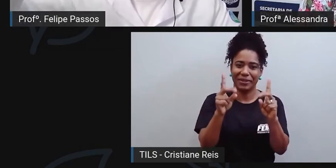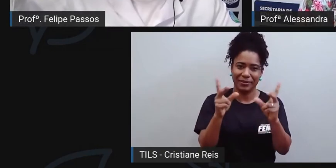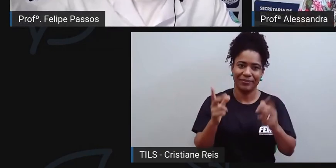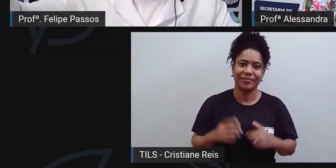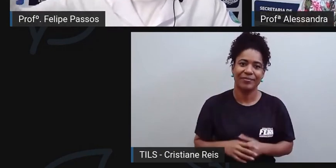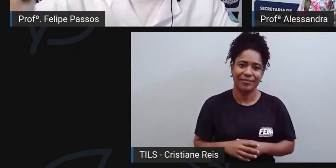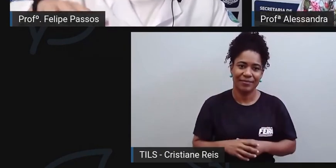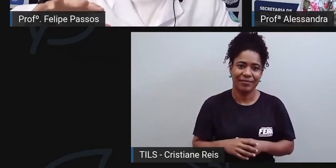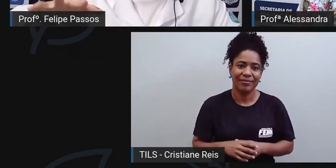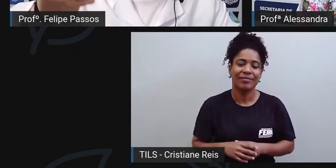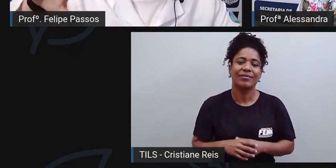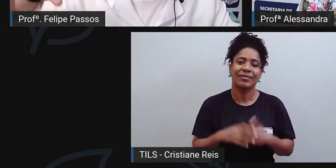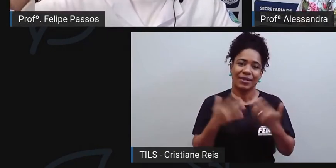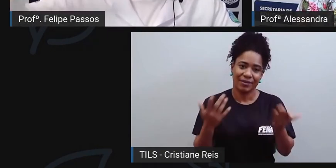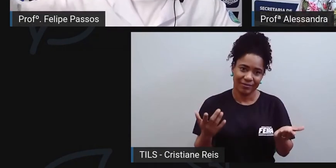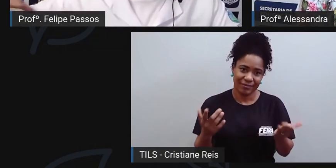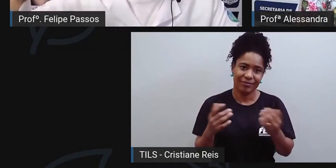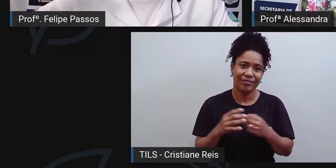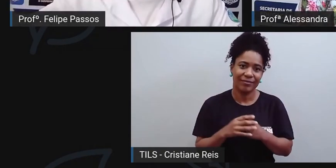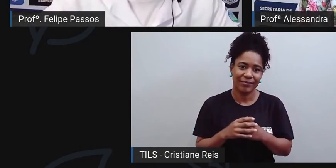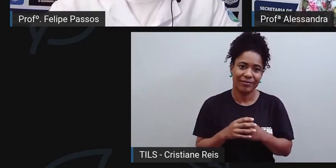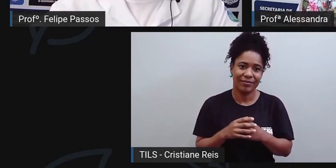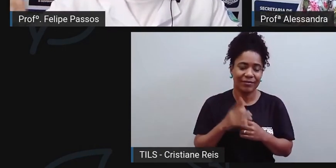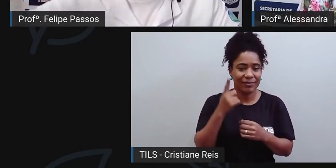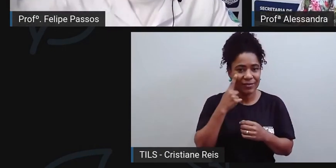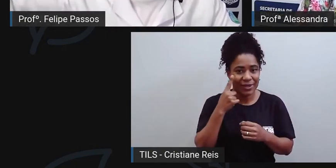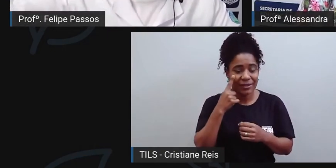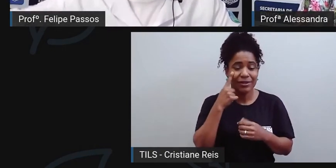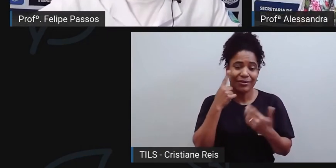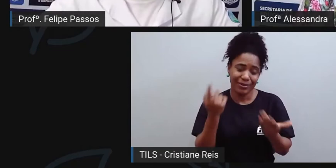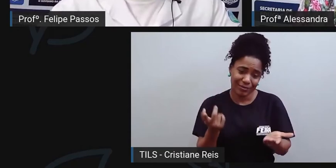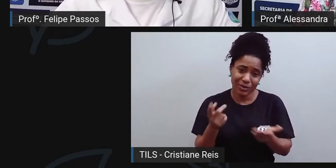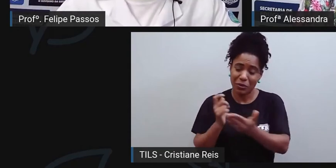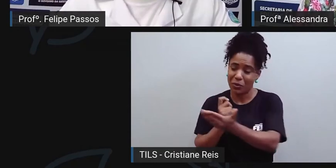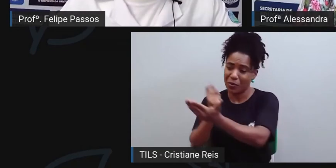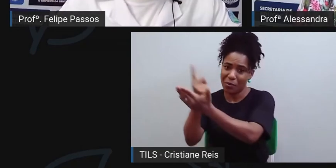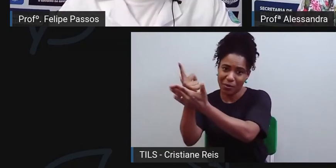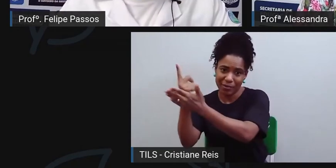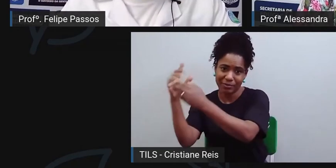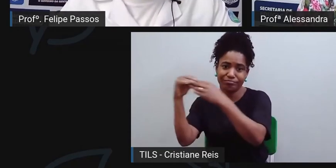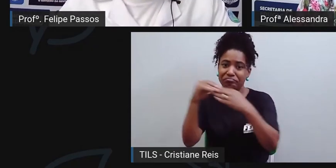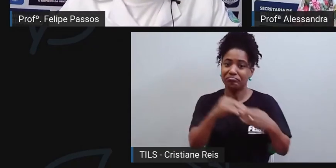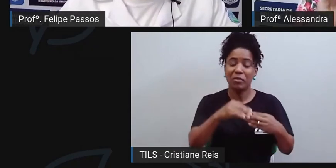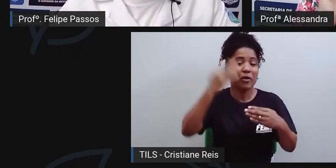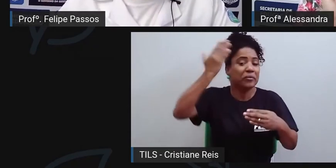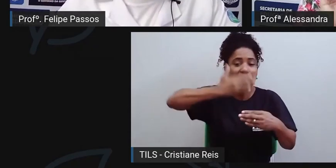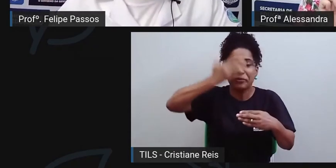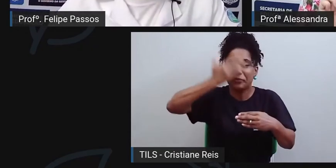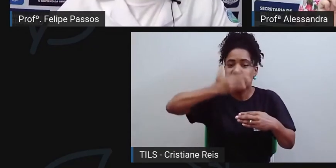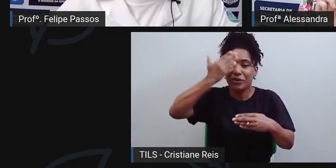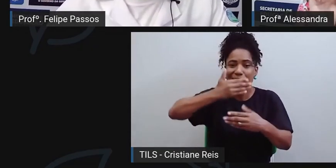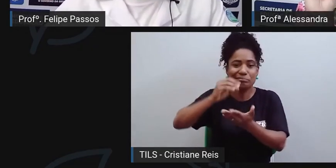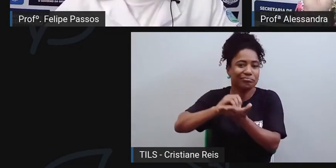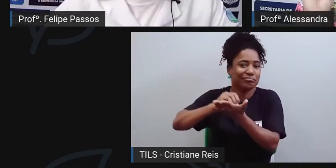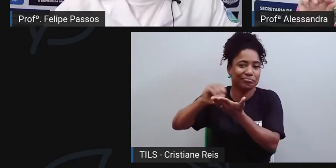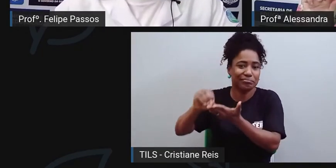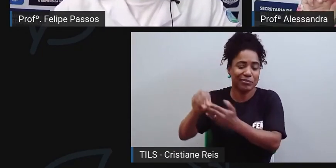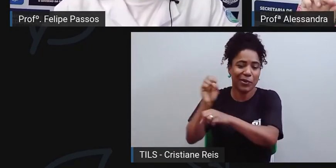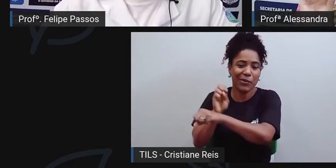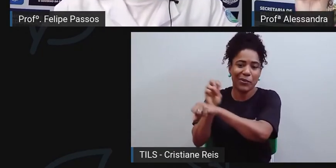se ele pega, se não é ele que produziu, ele só está ali repassando, ele tem que comprar de um grande produtor. Isso, porque o feirante,